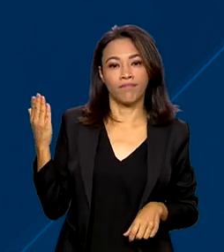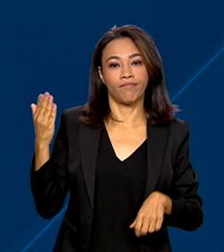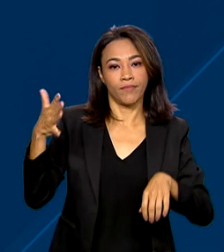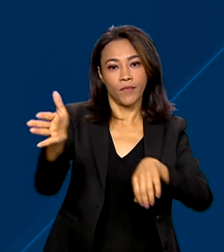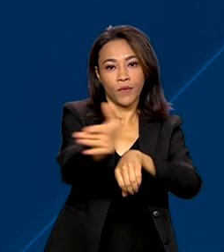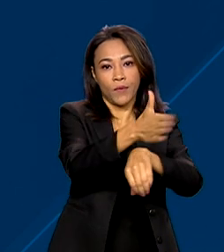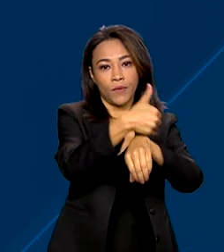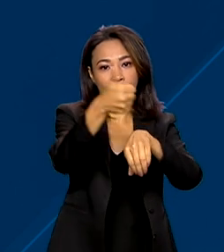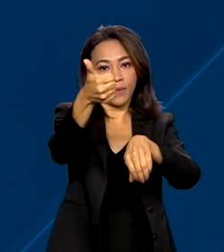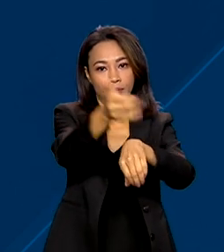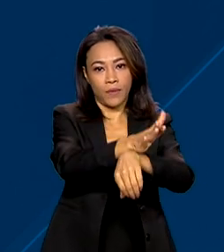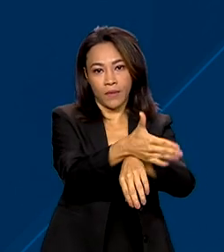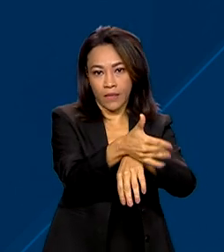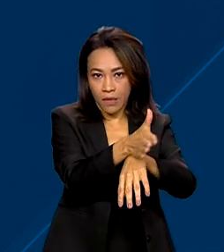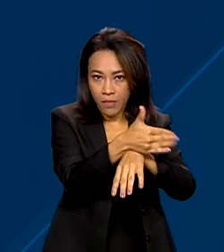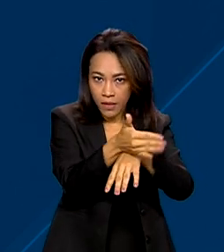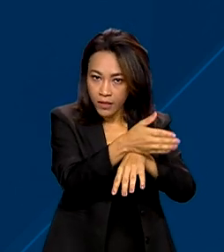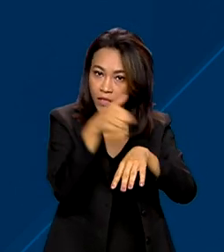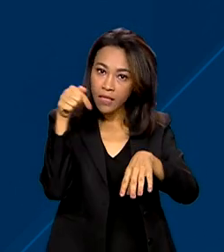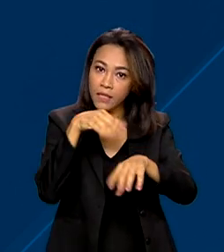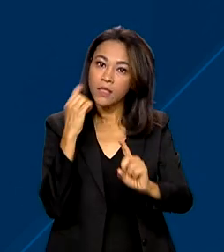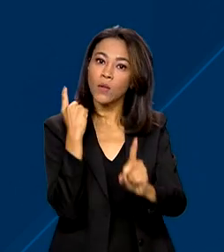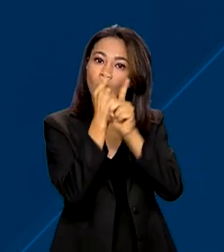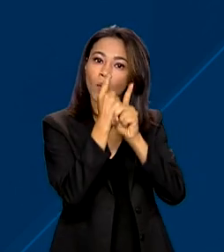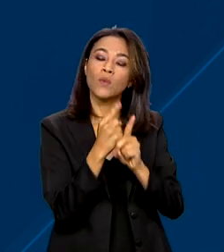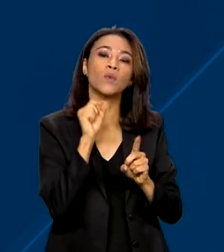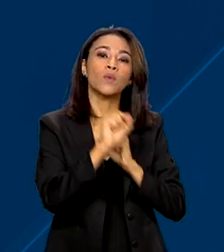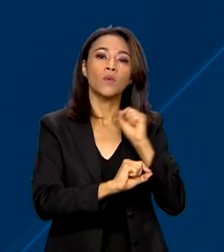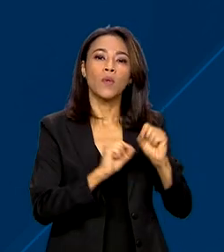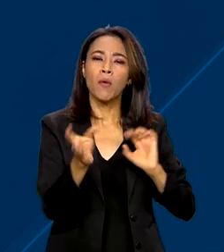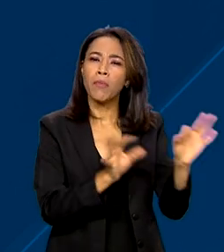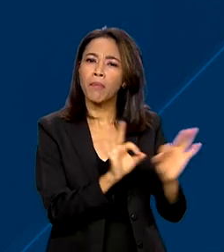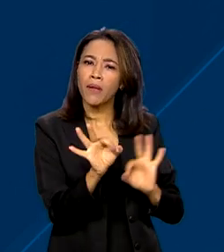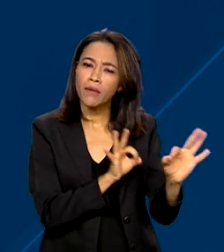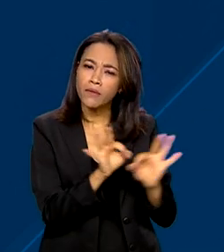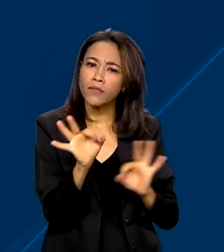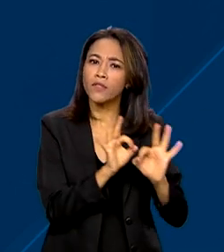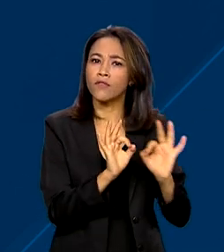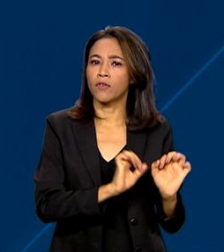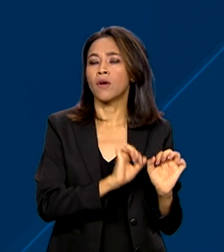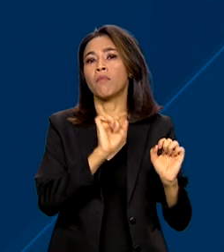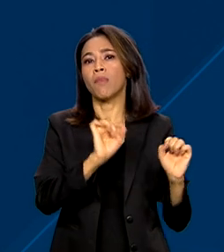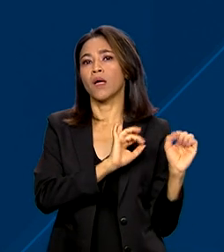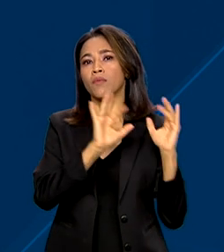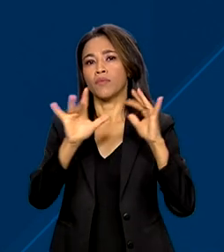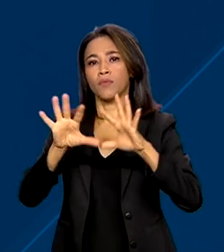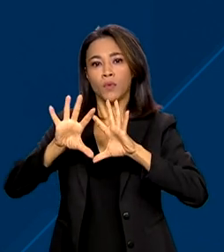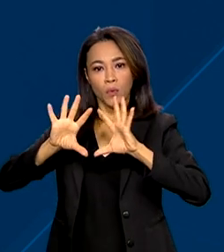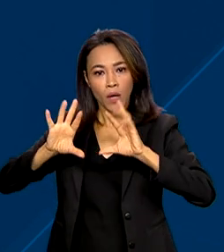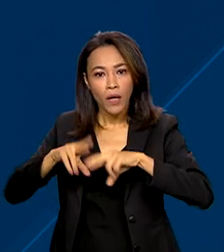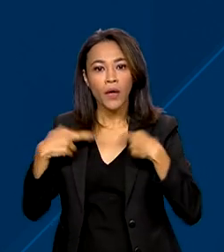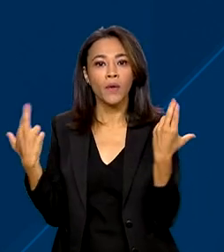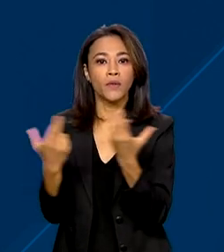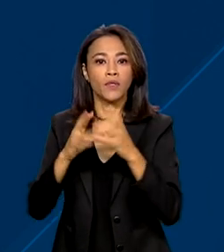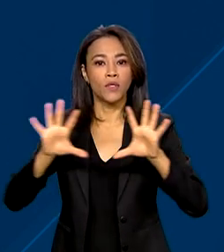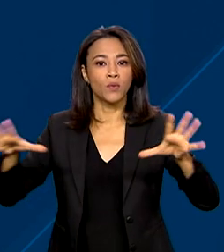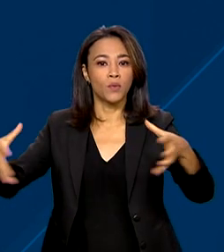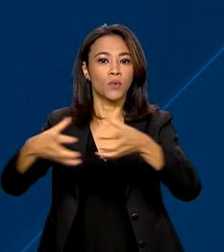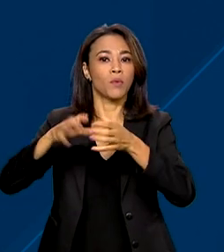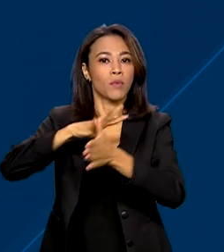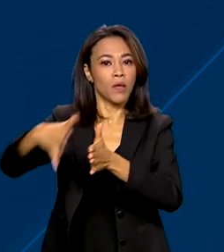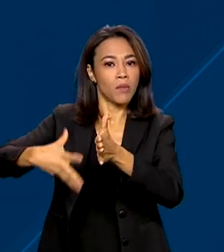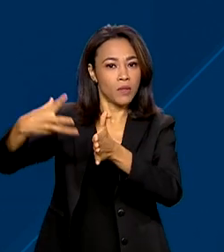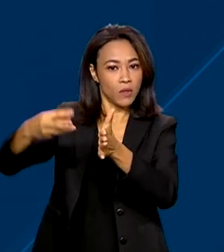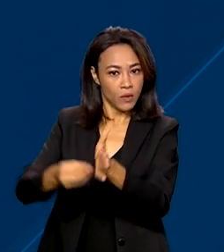Um encontro para debater propostas para a região e um preparativo para a cúpula da Amazônia, que acontece em agosto, no Pará. O